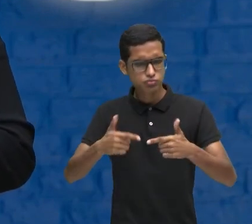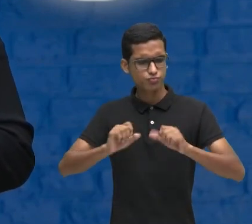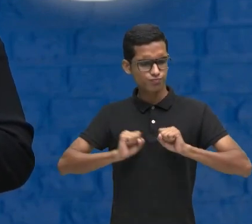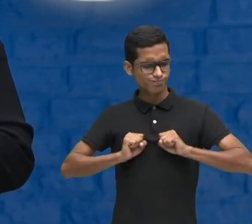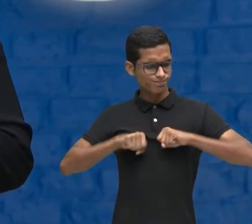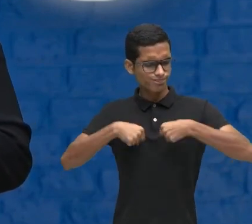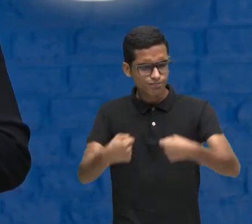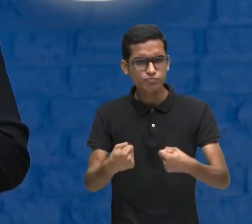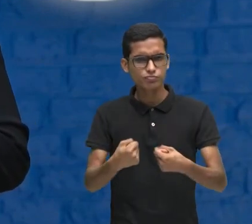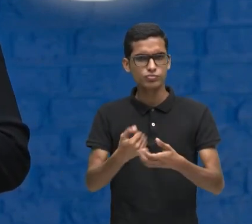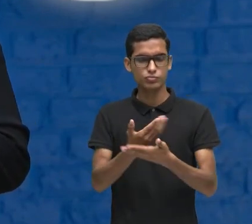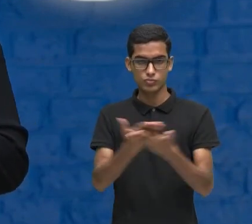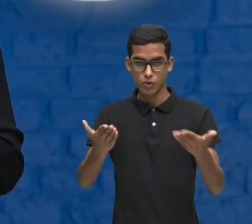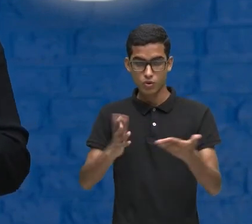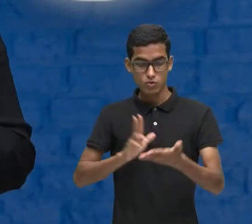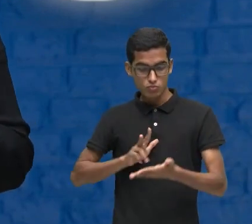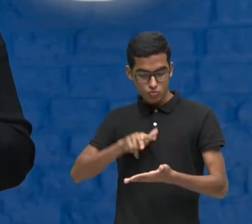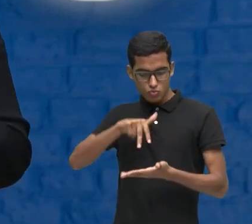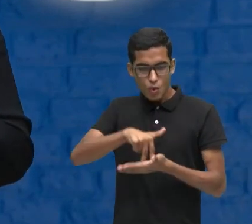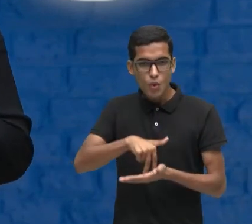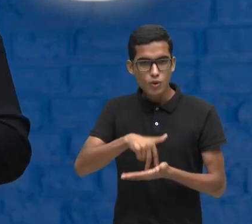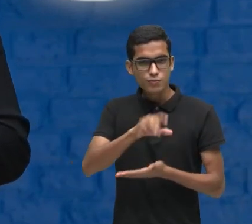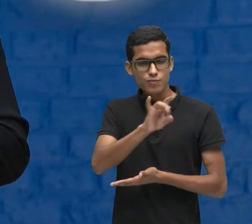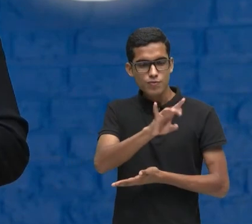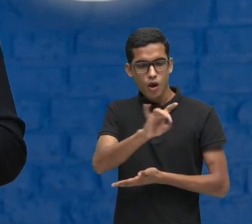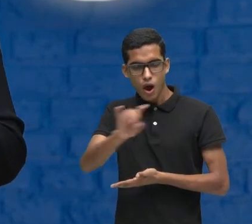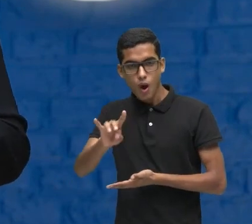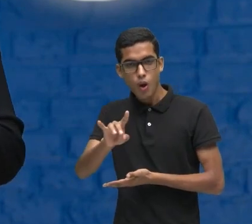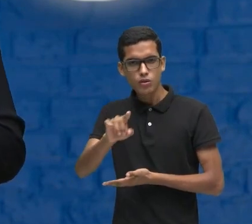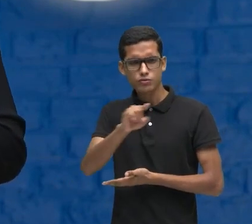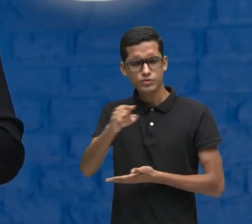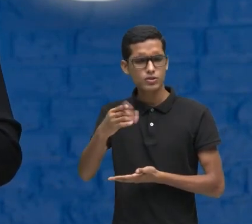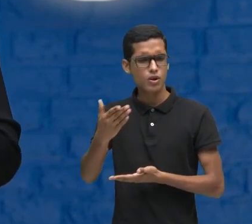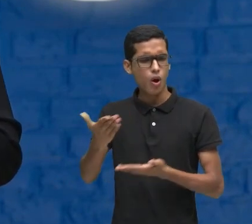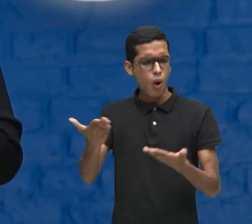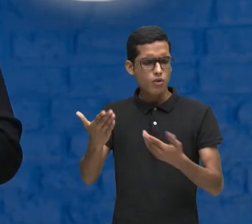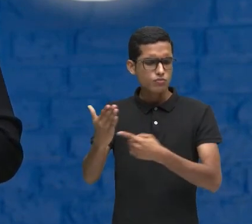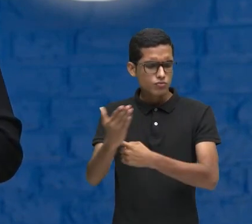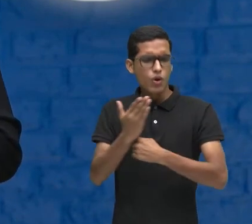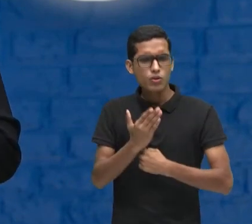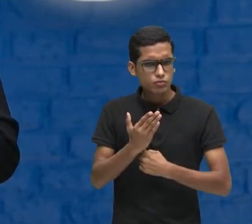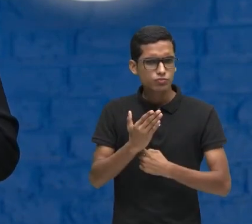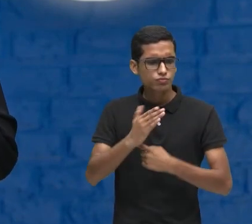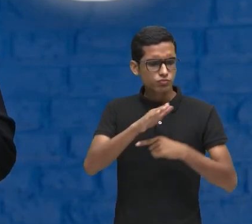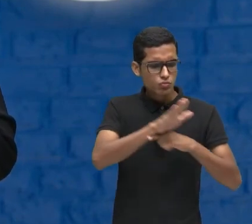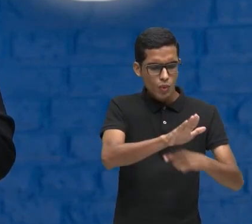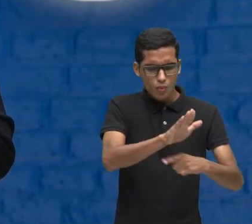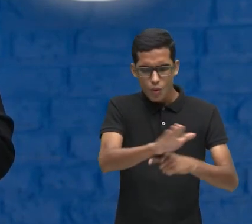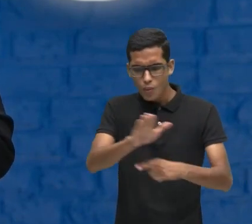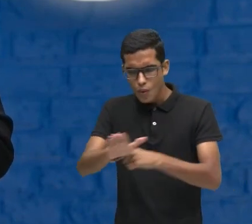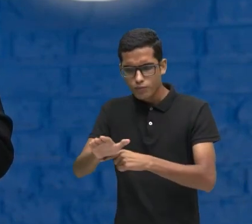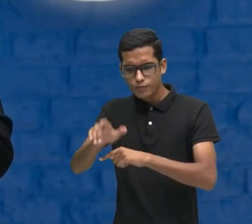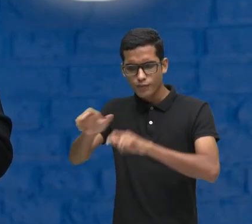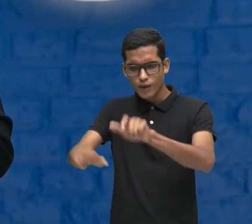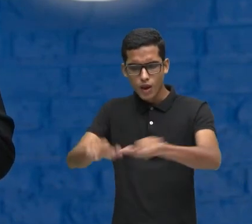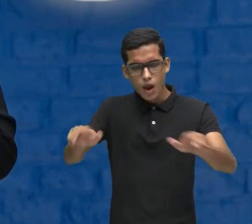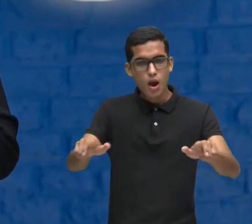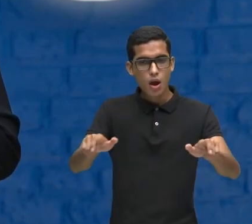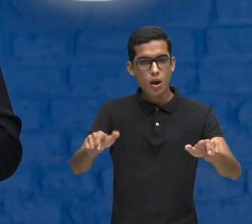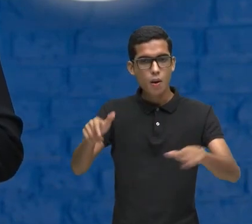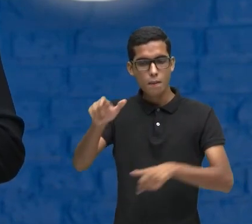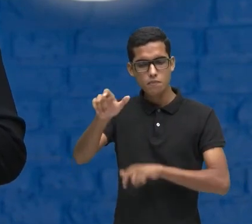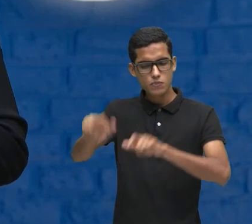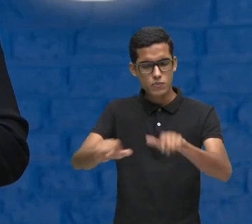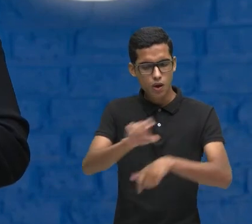você que venha contribuir Com a formação desse sujeito Desse cidadão